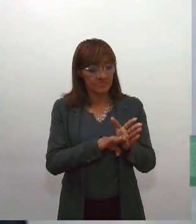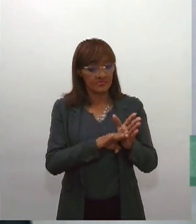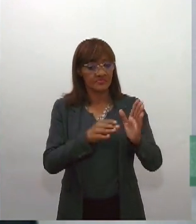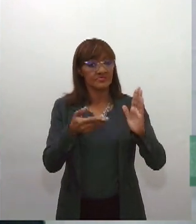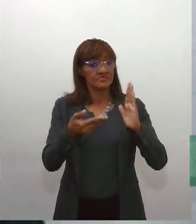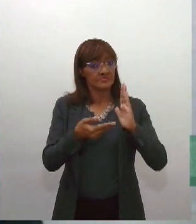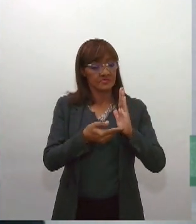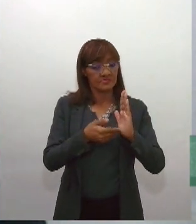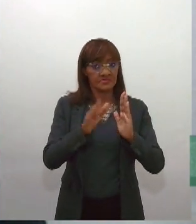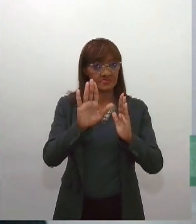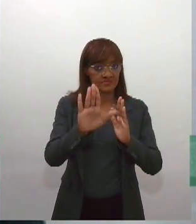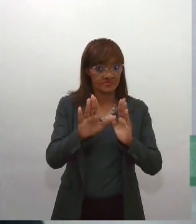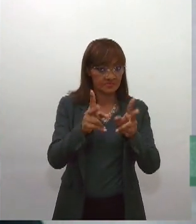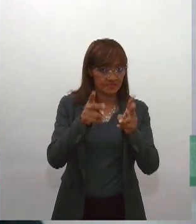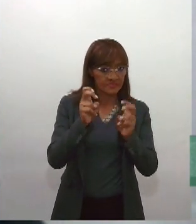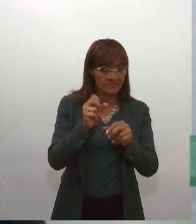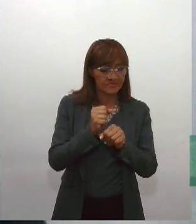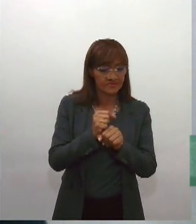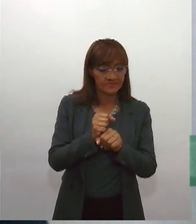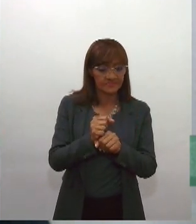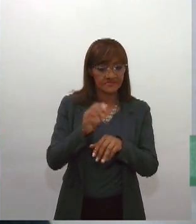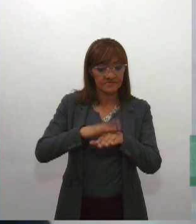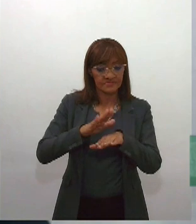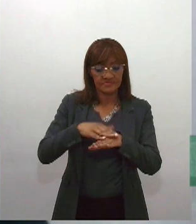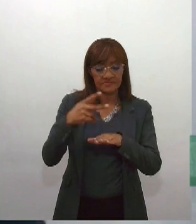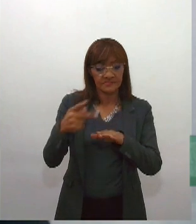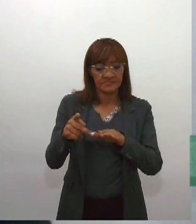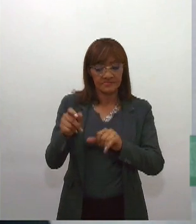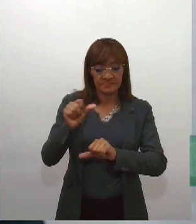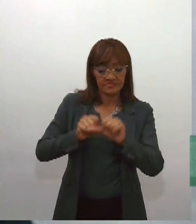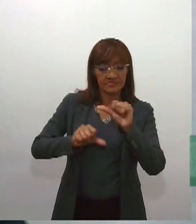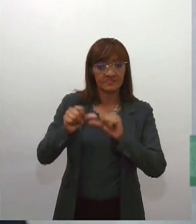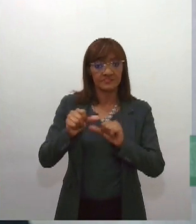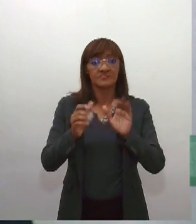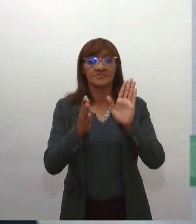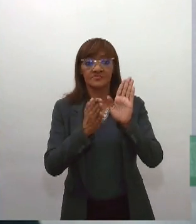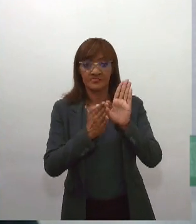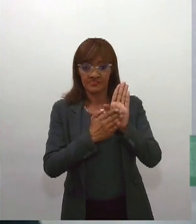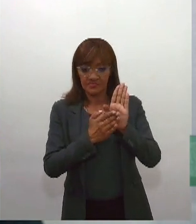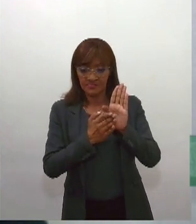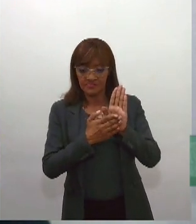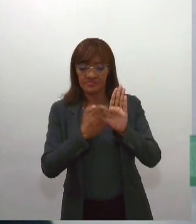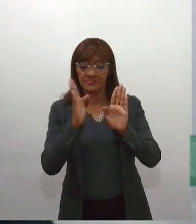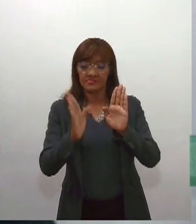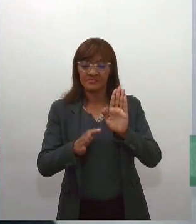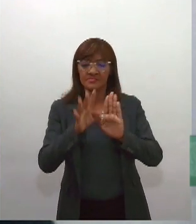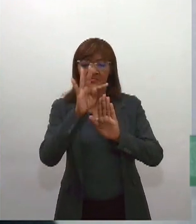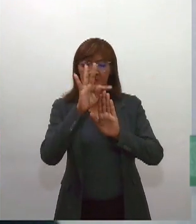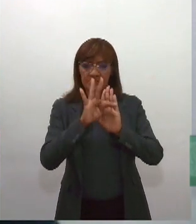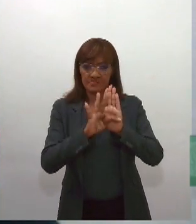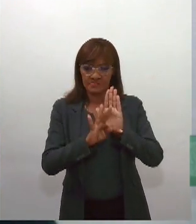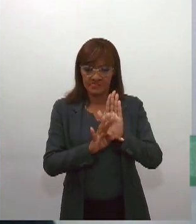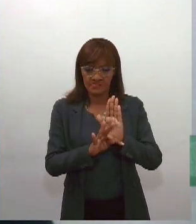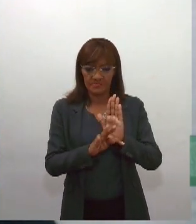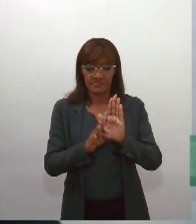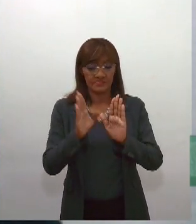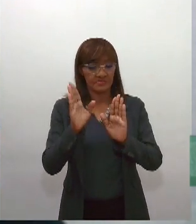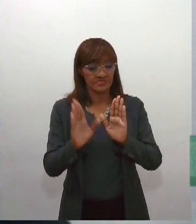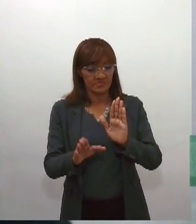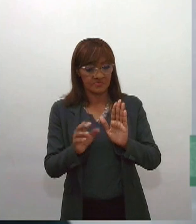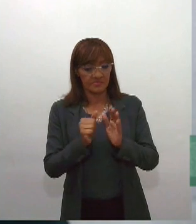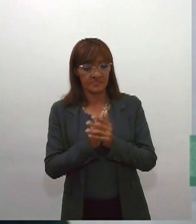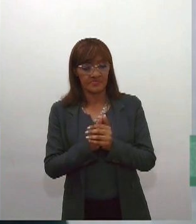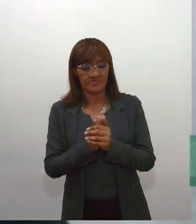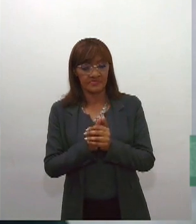já vem de uma alteração dela própria, ou seja, ela foi proposta inicialmente com o texto, depois ela foi alterada, aprimorada, pegar aqui